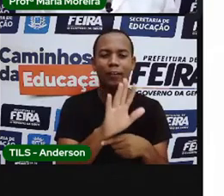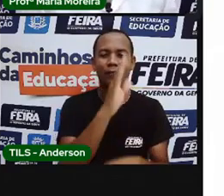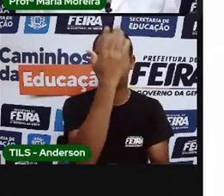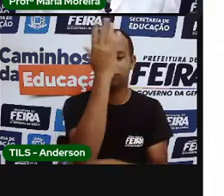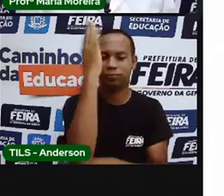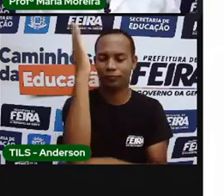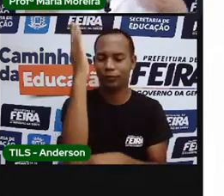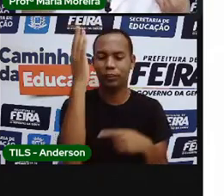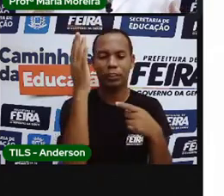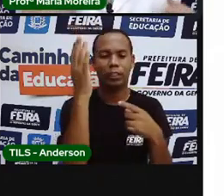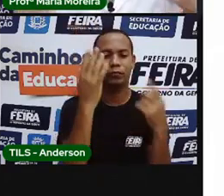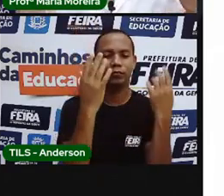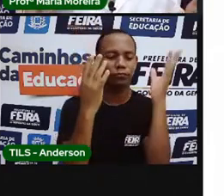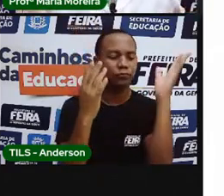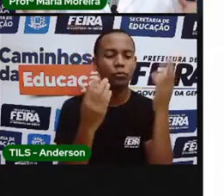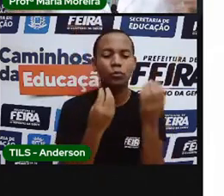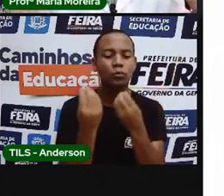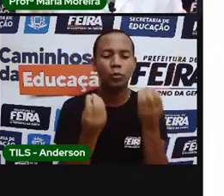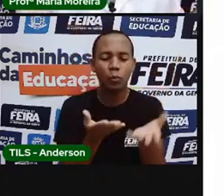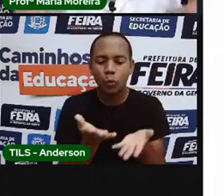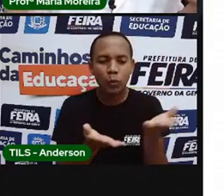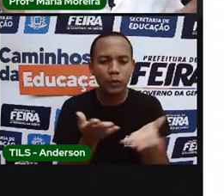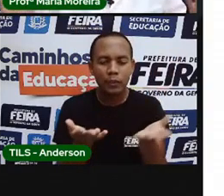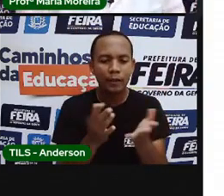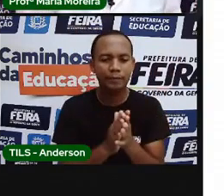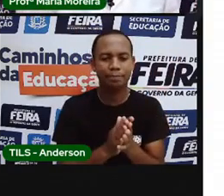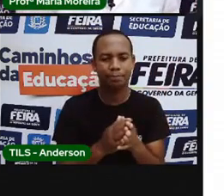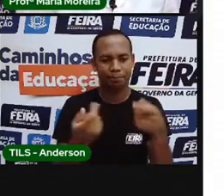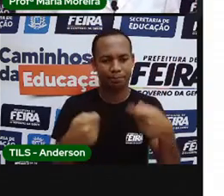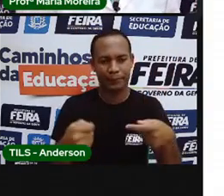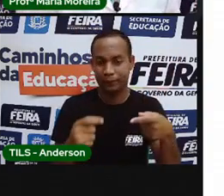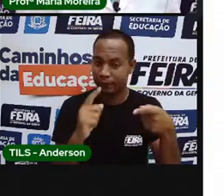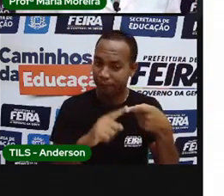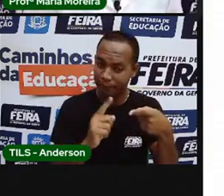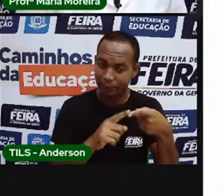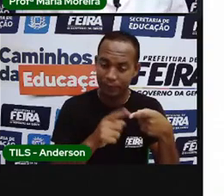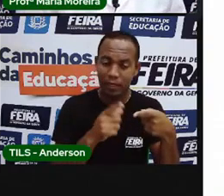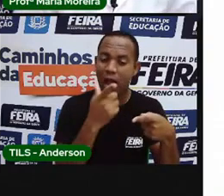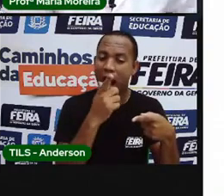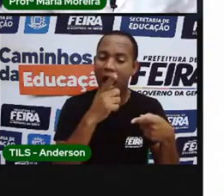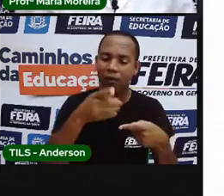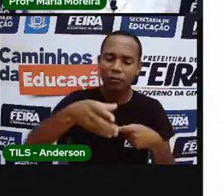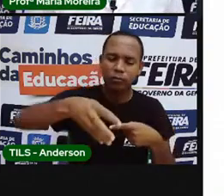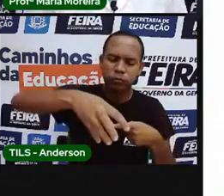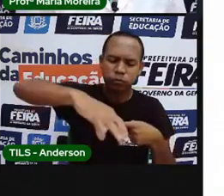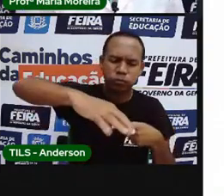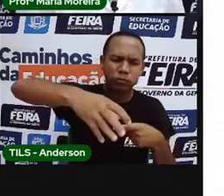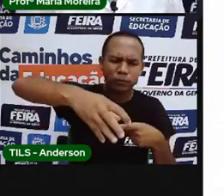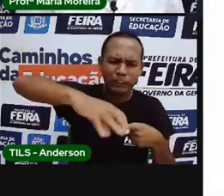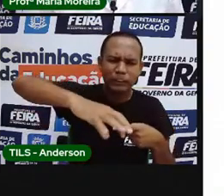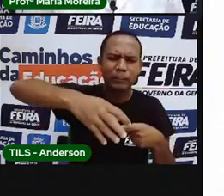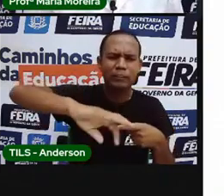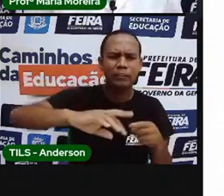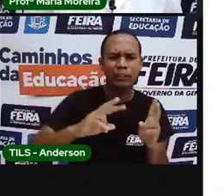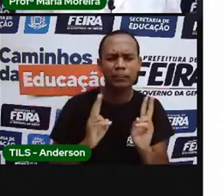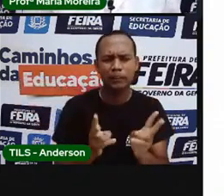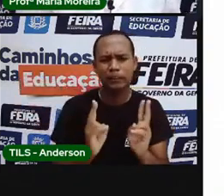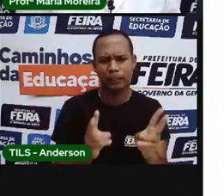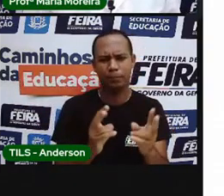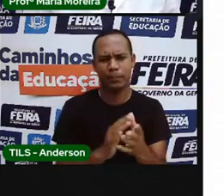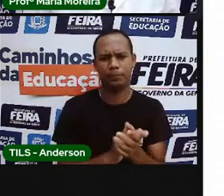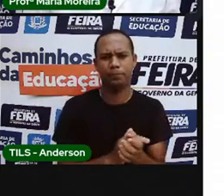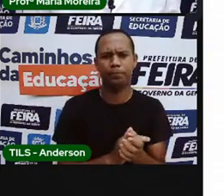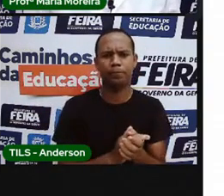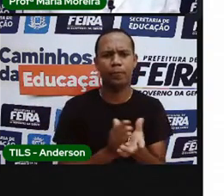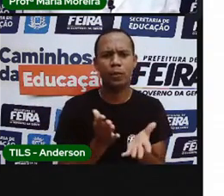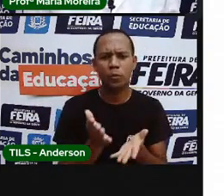Economize água, que estou falando aqui várias vezes, né? Porque é um dos temas centrais dessa aula. Então, economiza a água. Você pode economizar